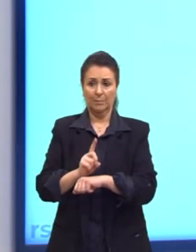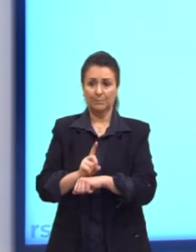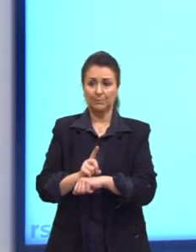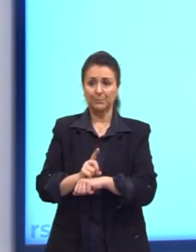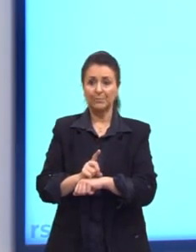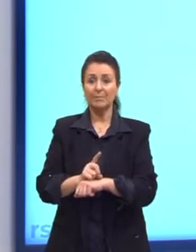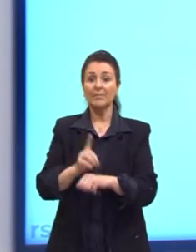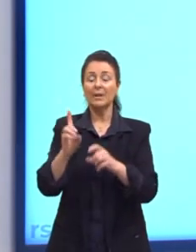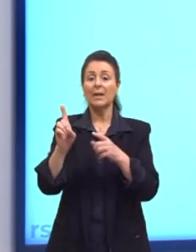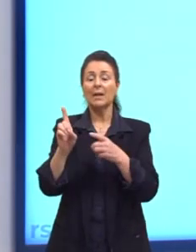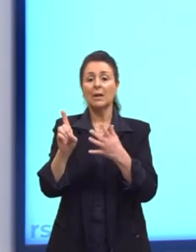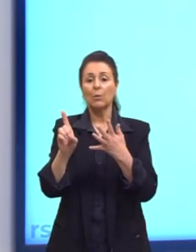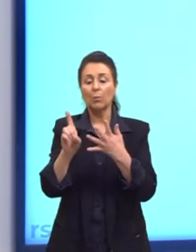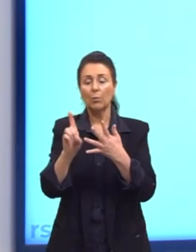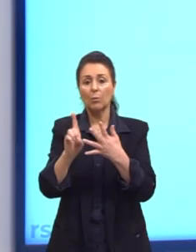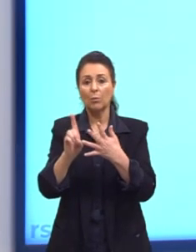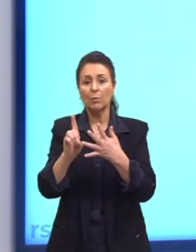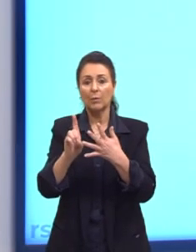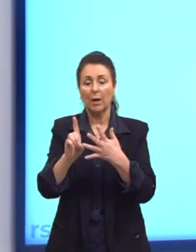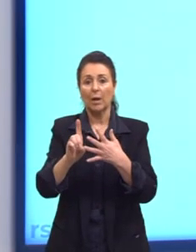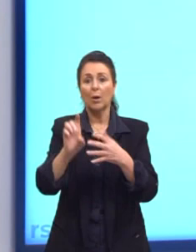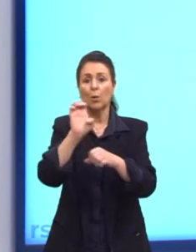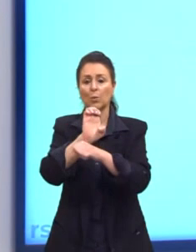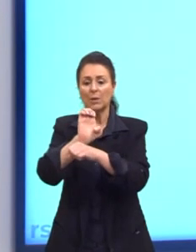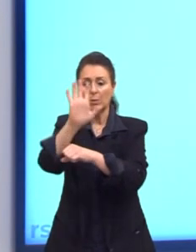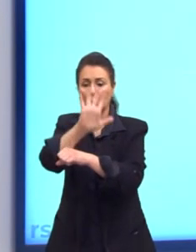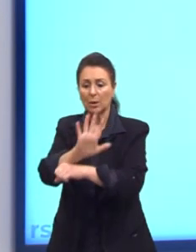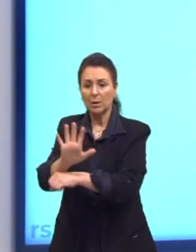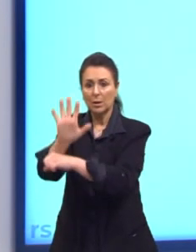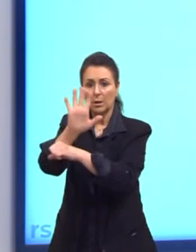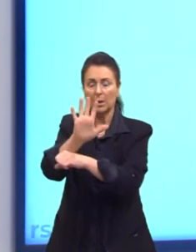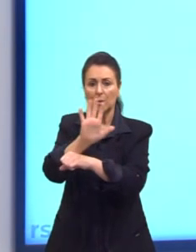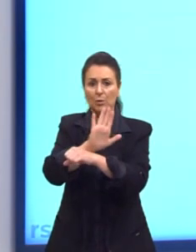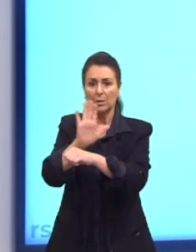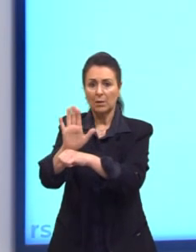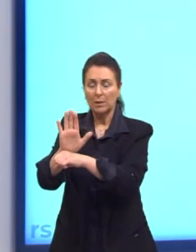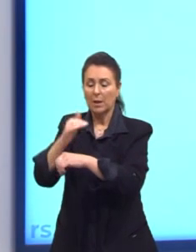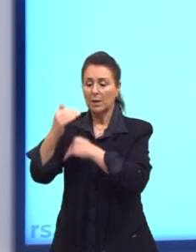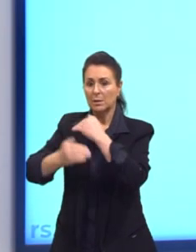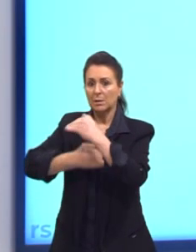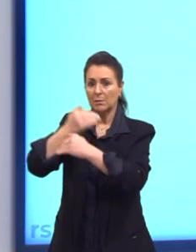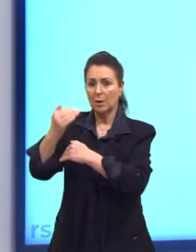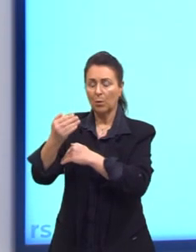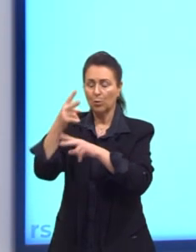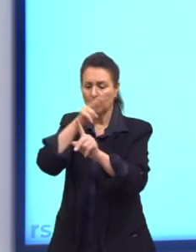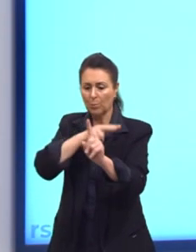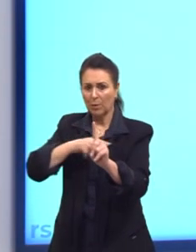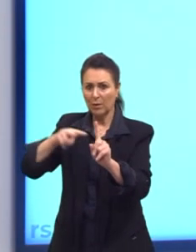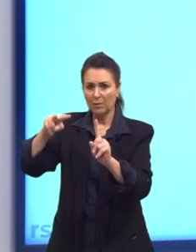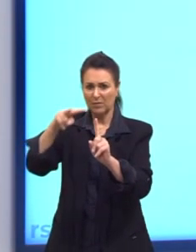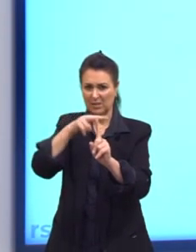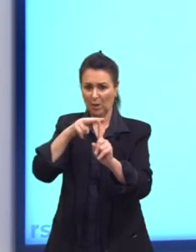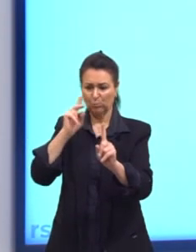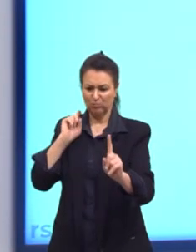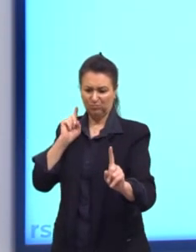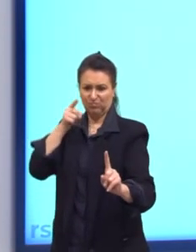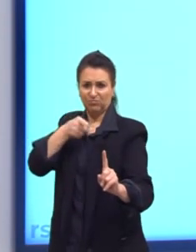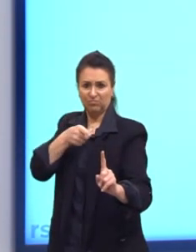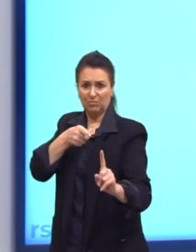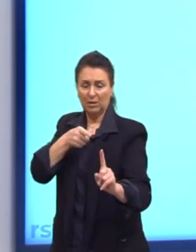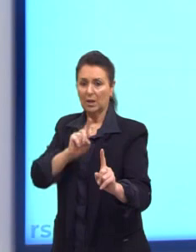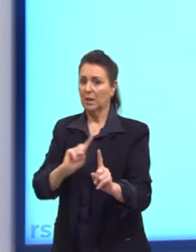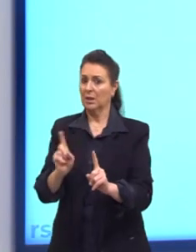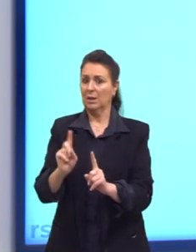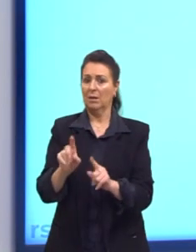Alternativa D. O Estado do bem-estar social se desenvolveu sobre uma concepção totalitária? Também não. Já havia